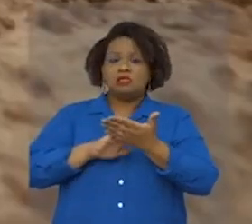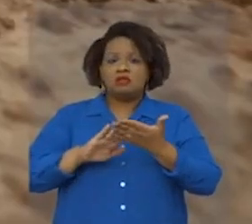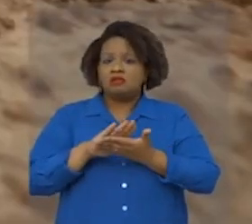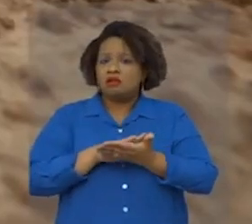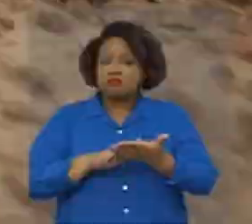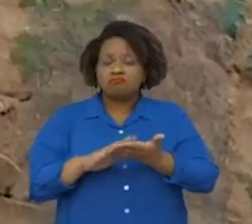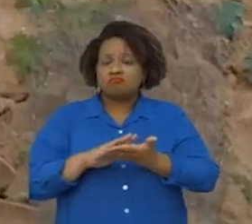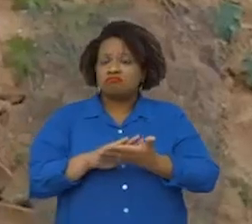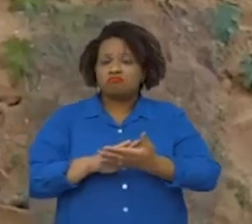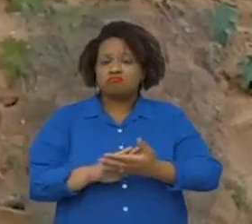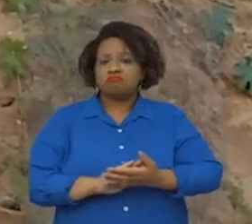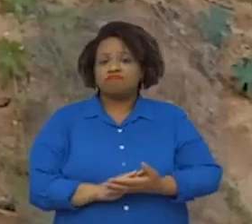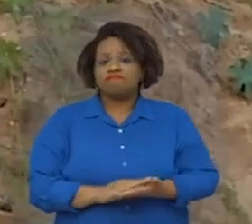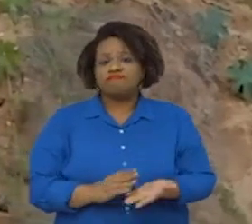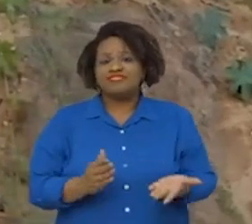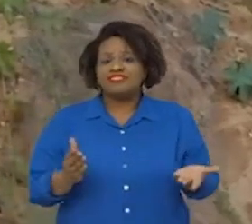nada.